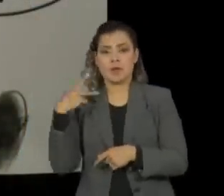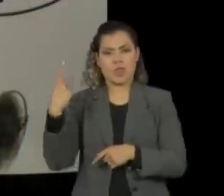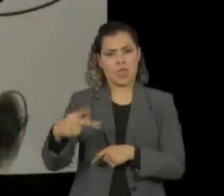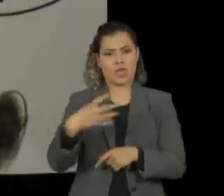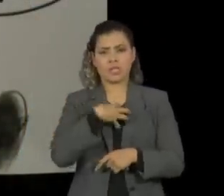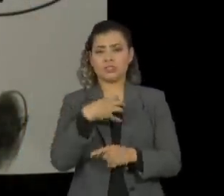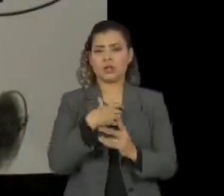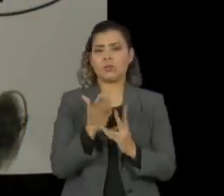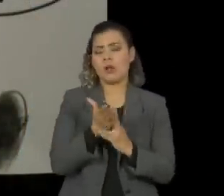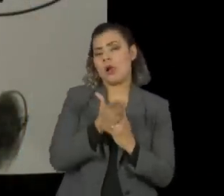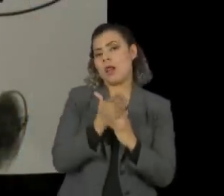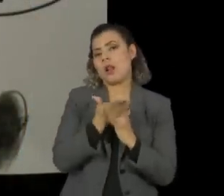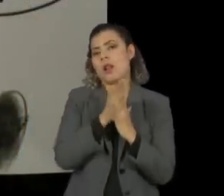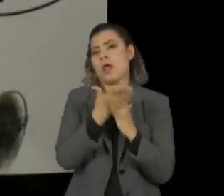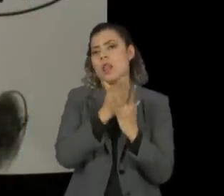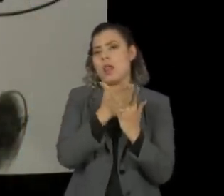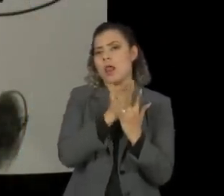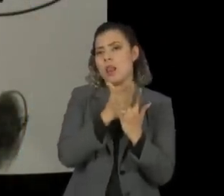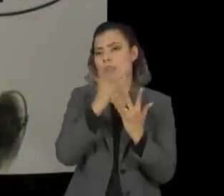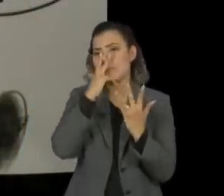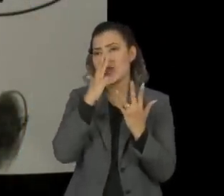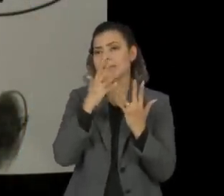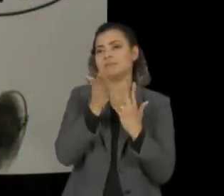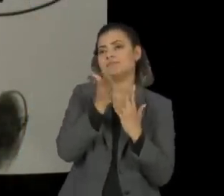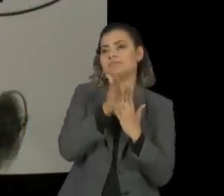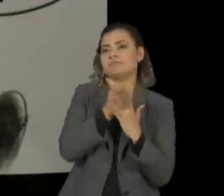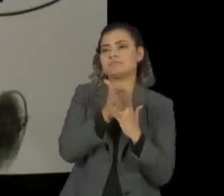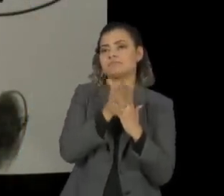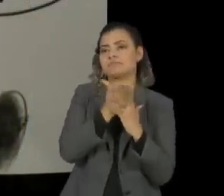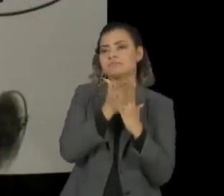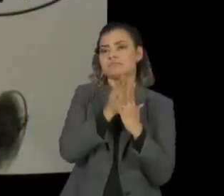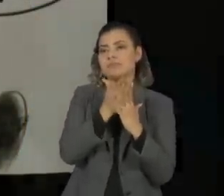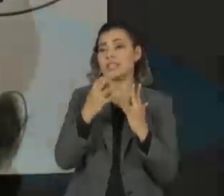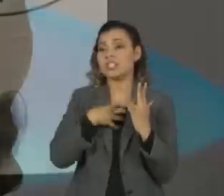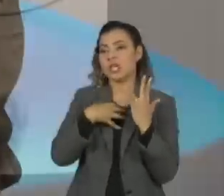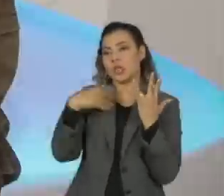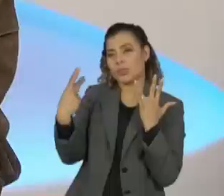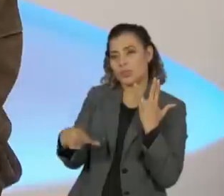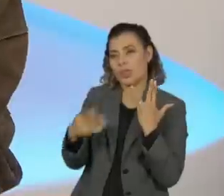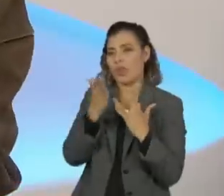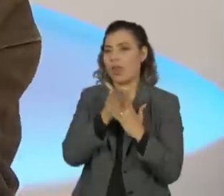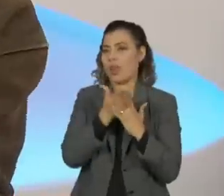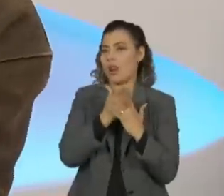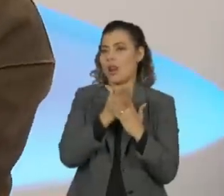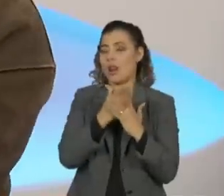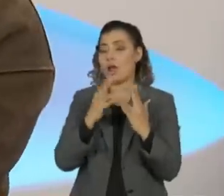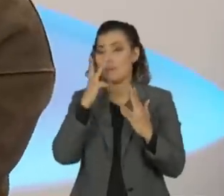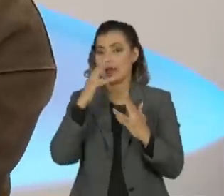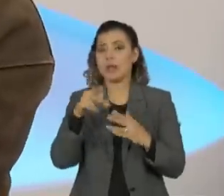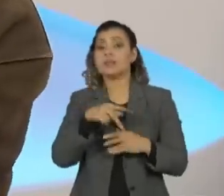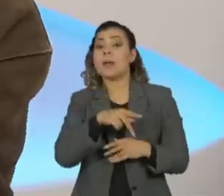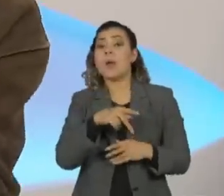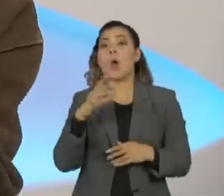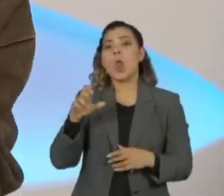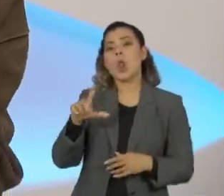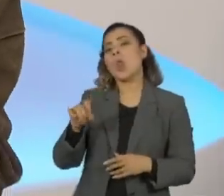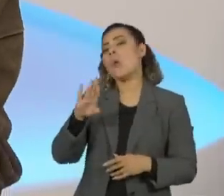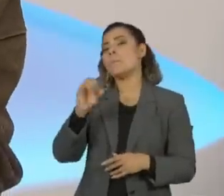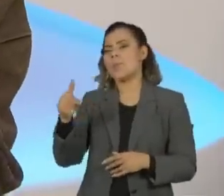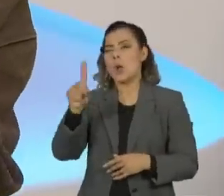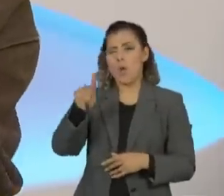coisa ambígua, que nem a característica, disse assim, o perigo até do Lobão se tornar presidente do Brasil,